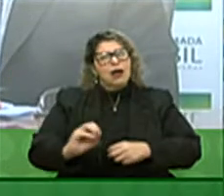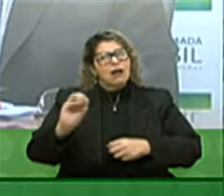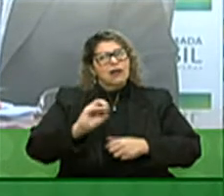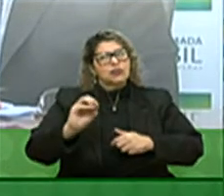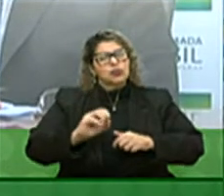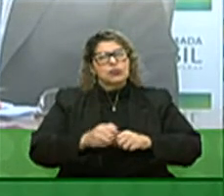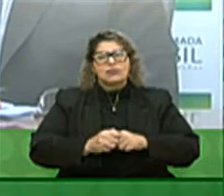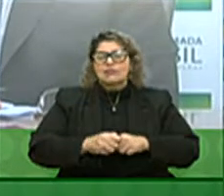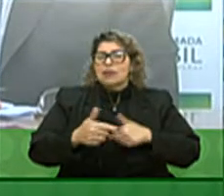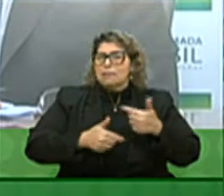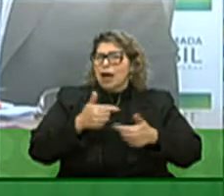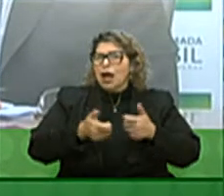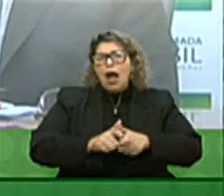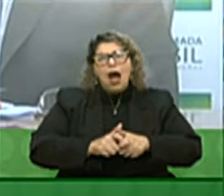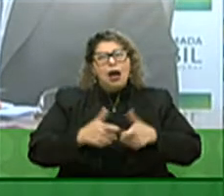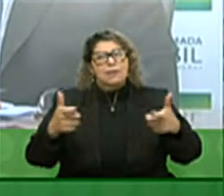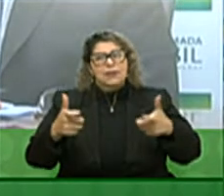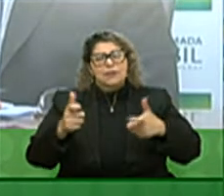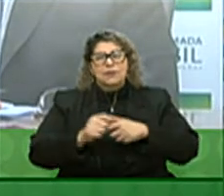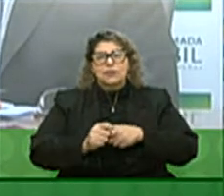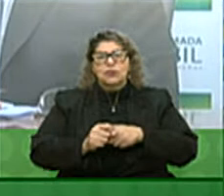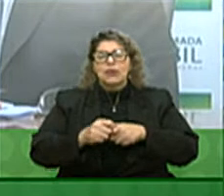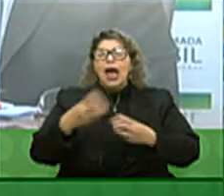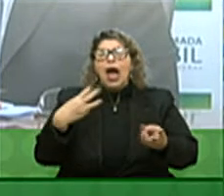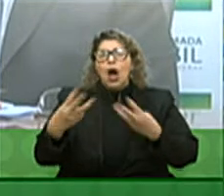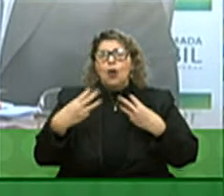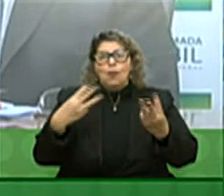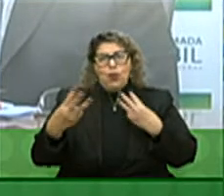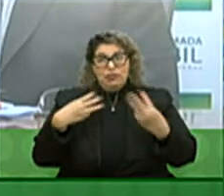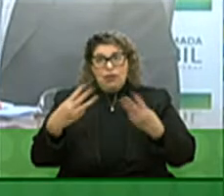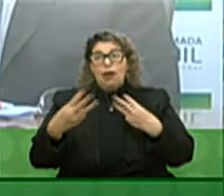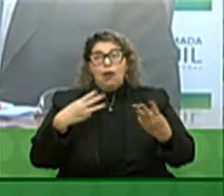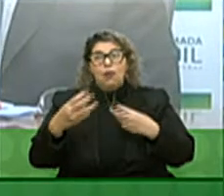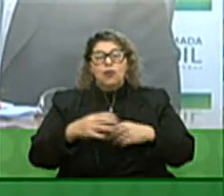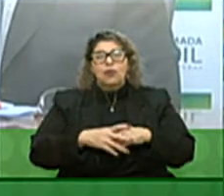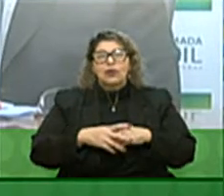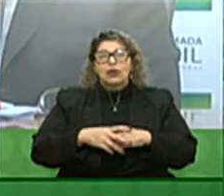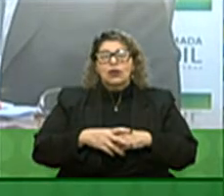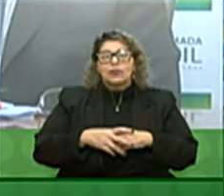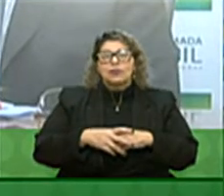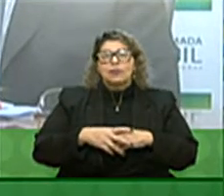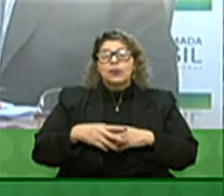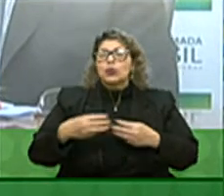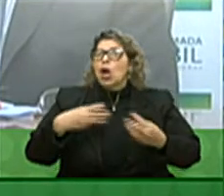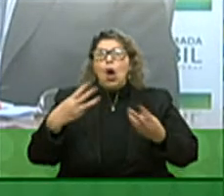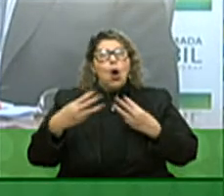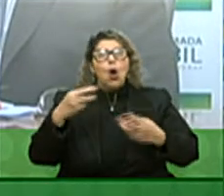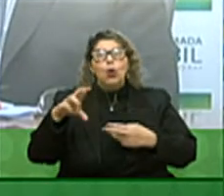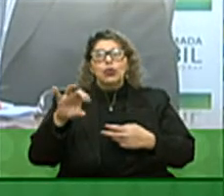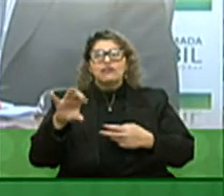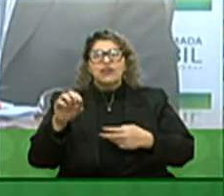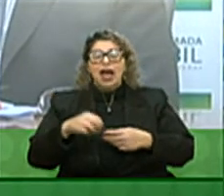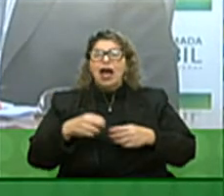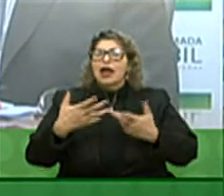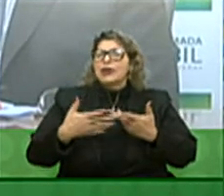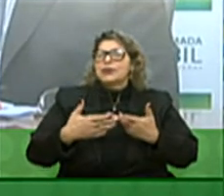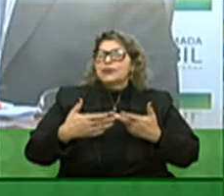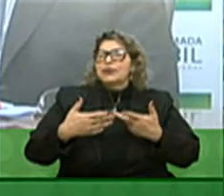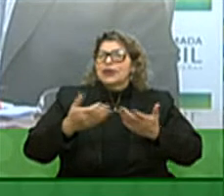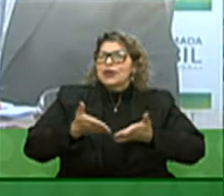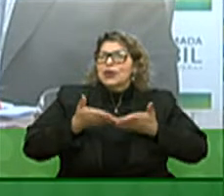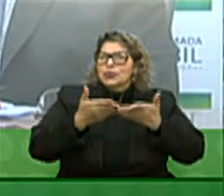ampliando esse modal que é fundamental não somente rodoviário mas hidroviário